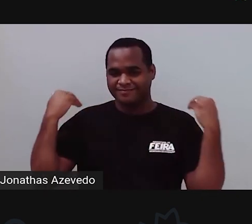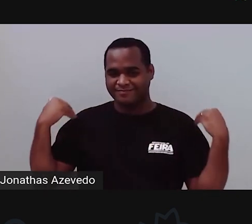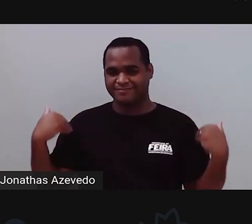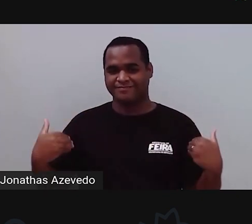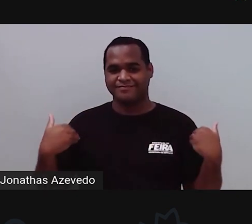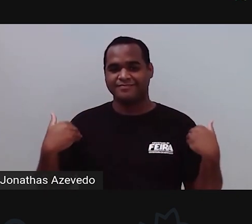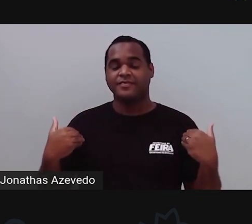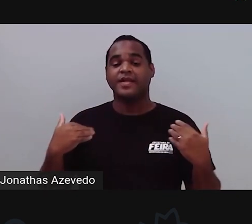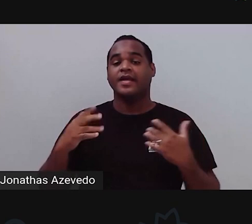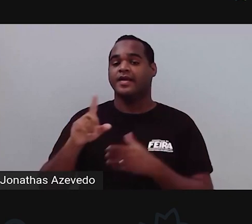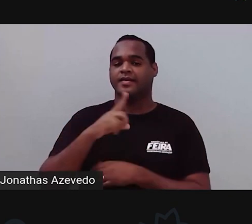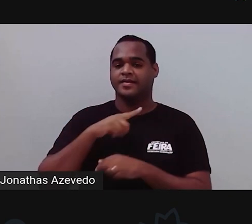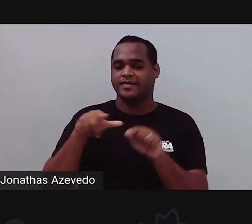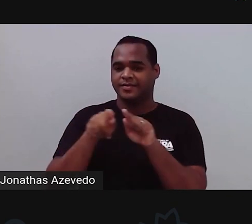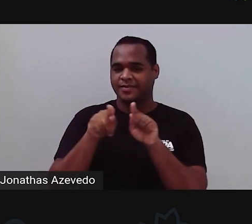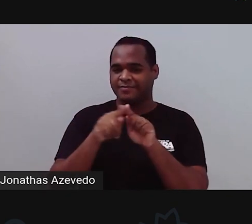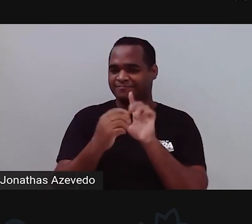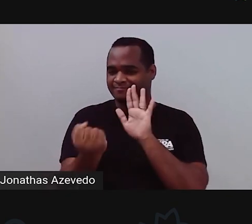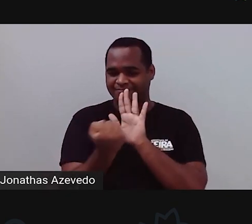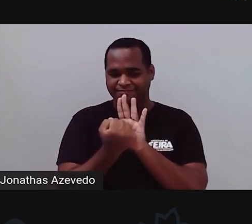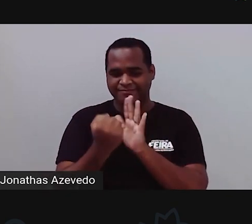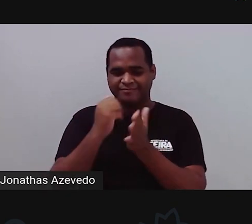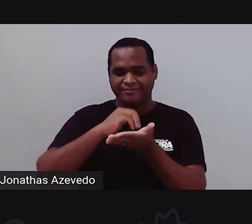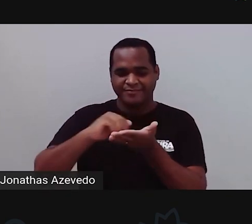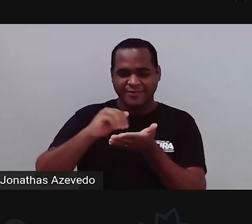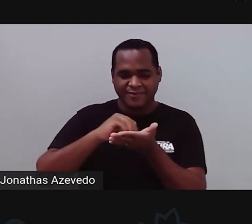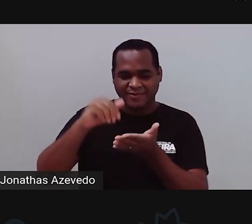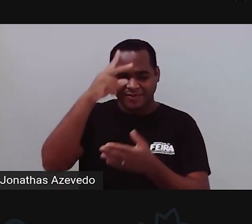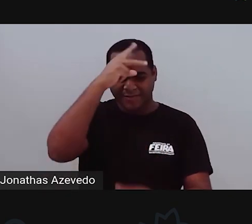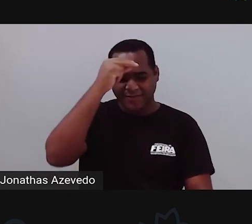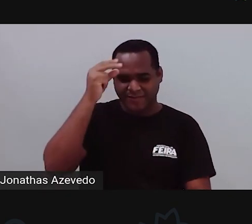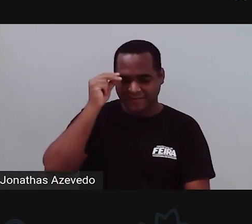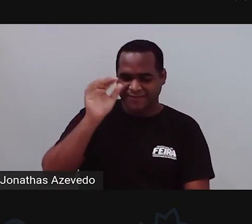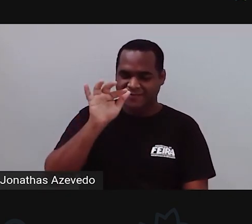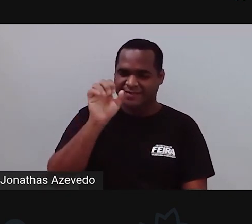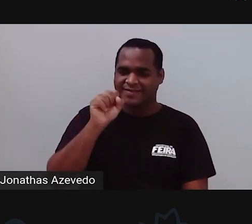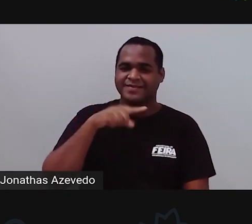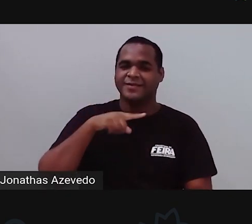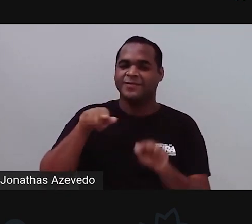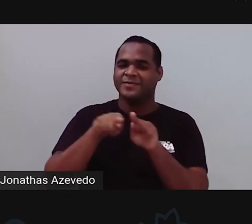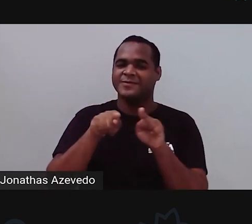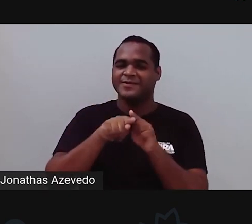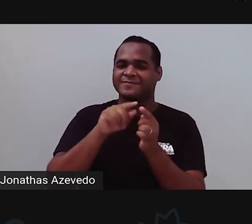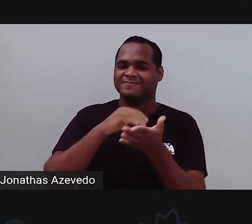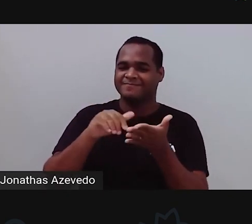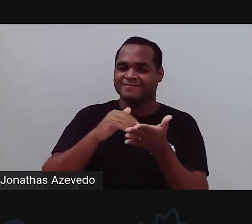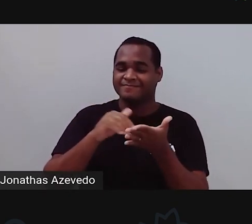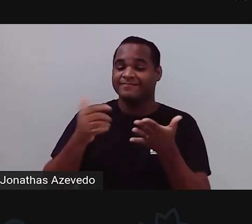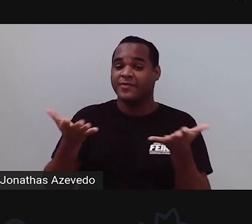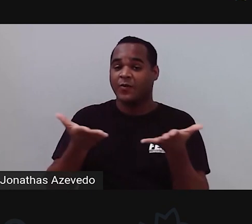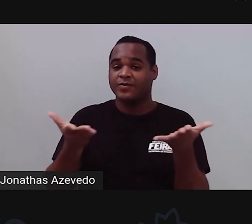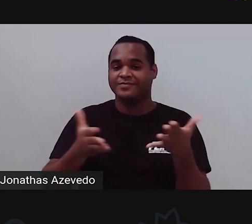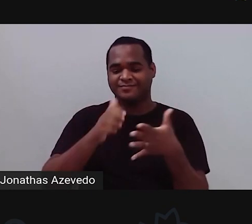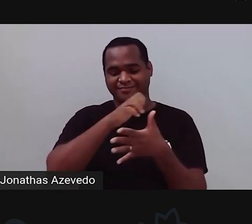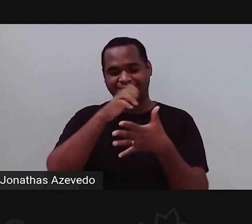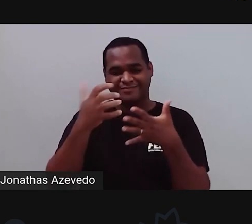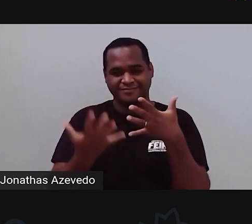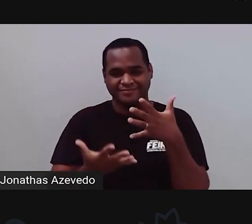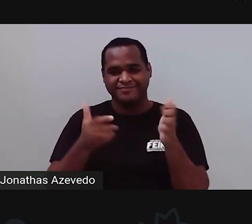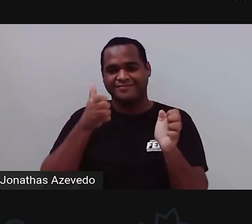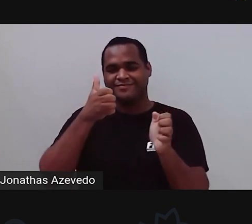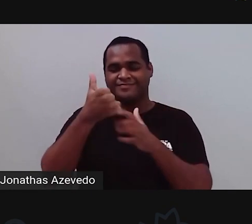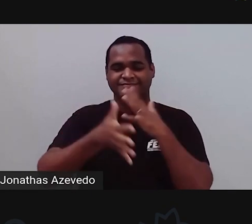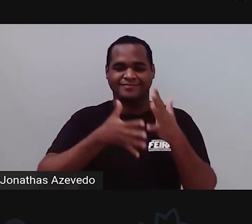aqui atrás de mim tem a logo da Prefeitura Municipal de Feira de Santana e da Secretaria Municipal de Educação. E hoje a minha participação na nossa